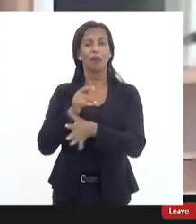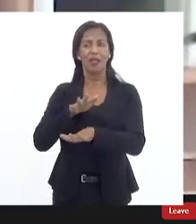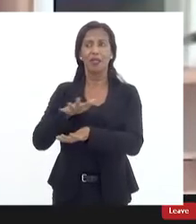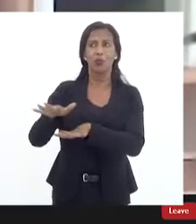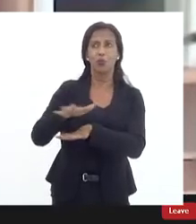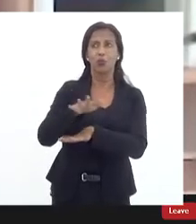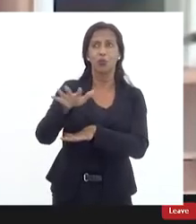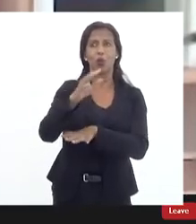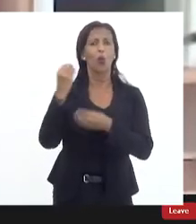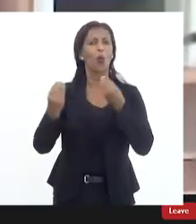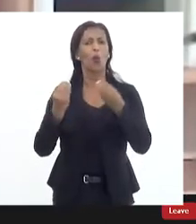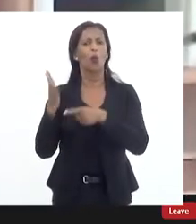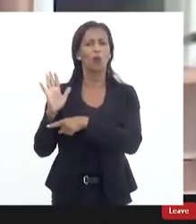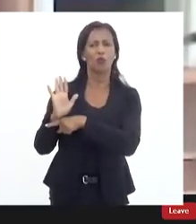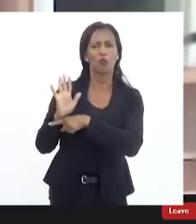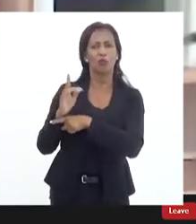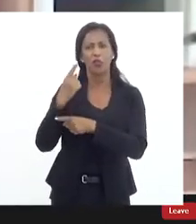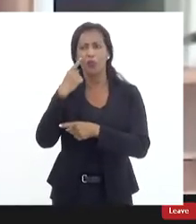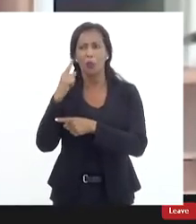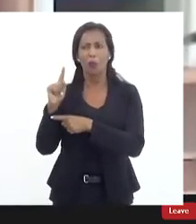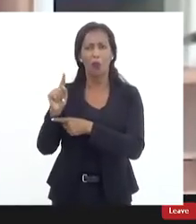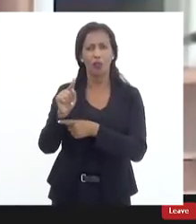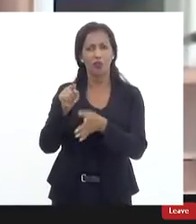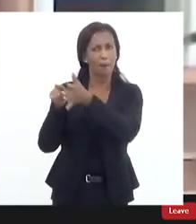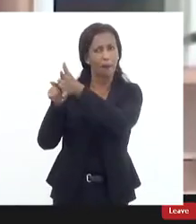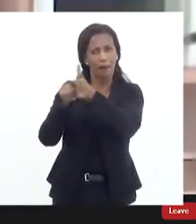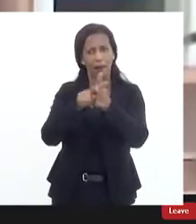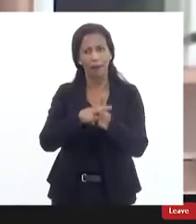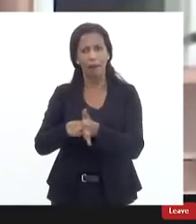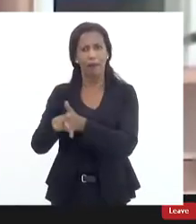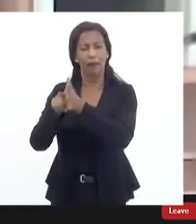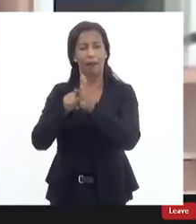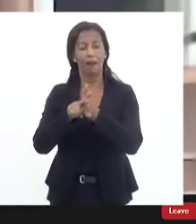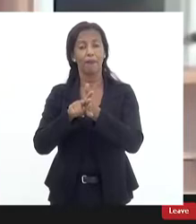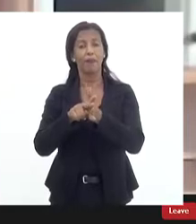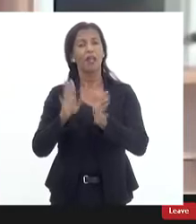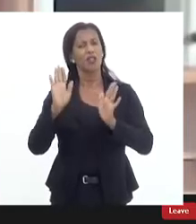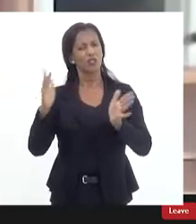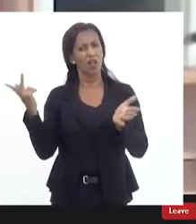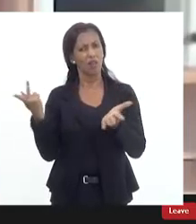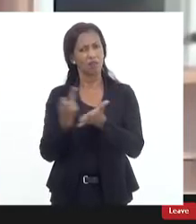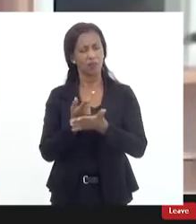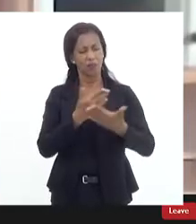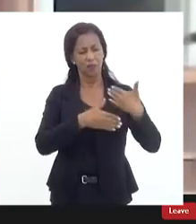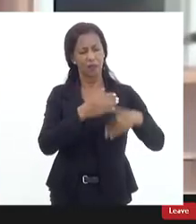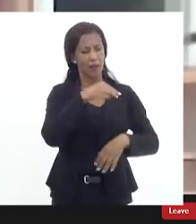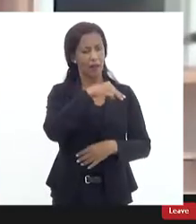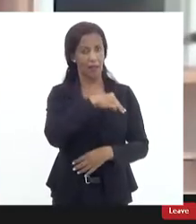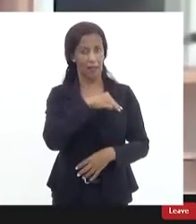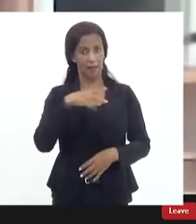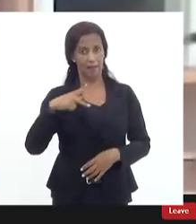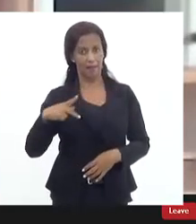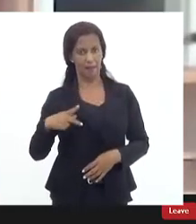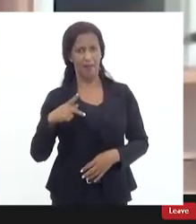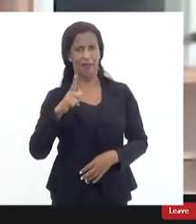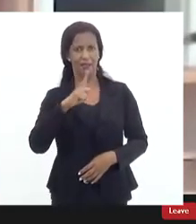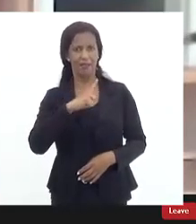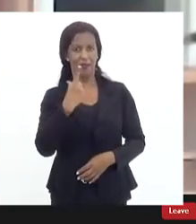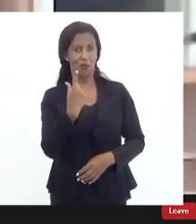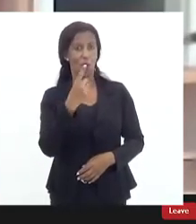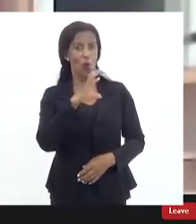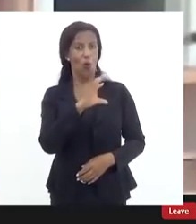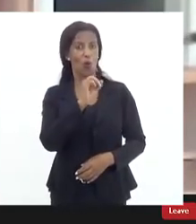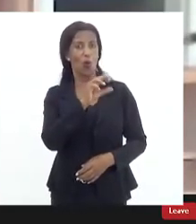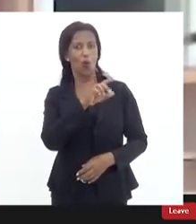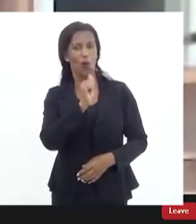forma geral nós fizemos inclusive recentemente na MP um evento que contou com a apresentação de um coronel